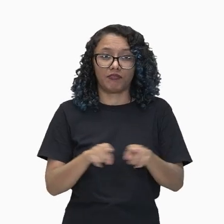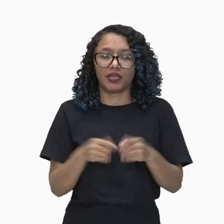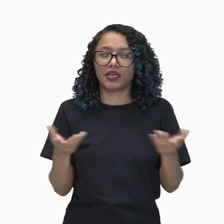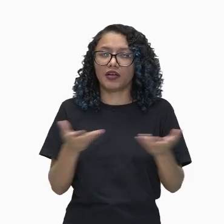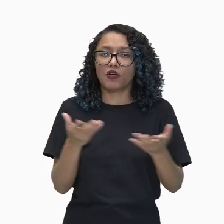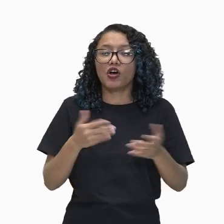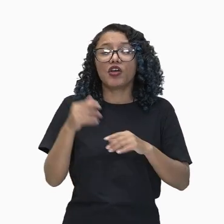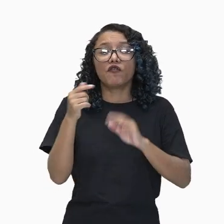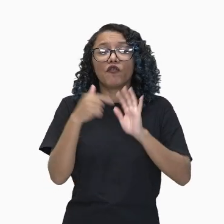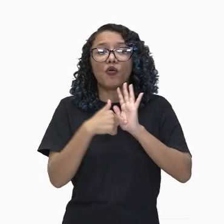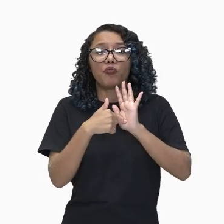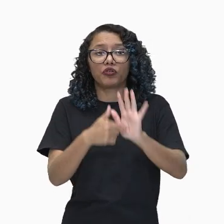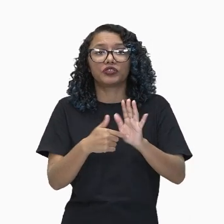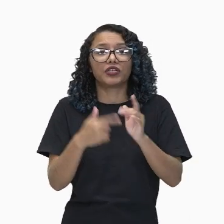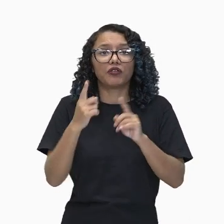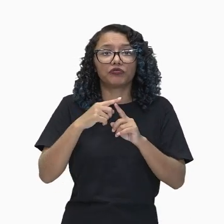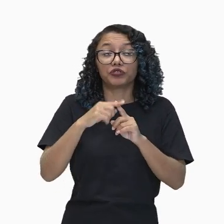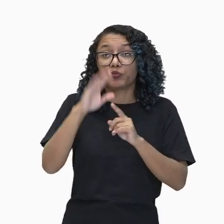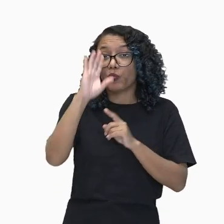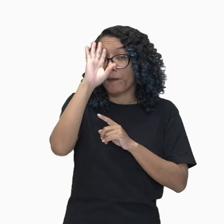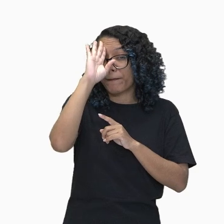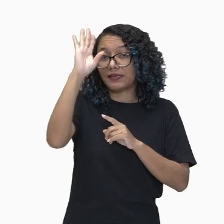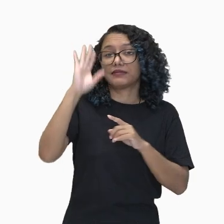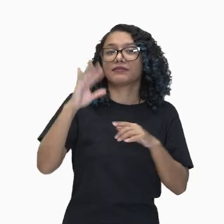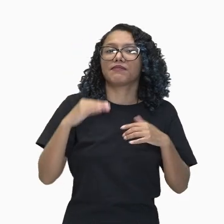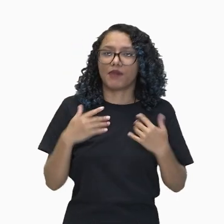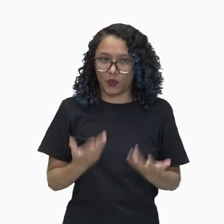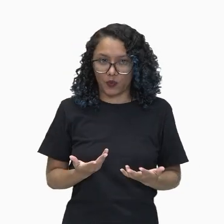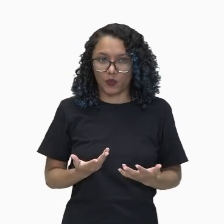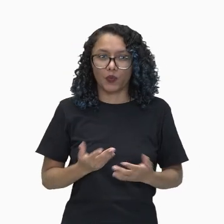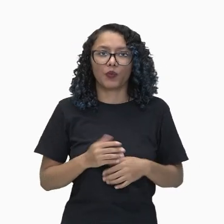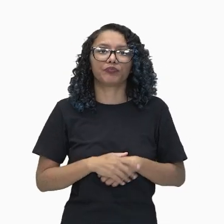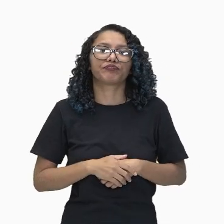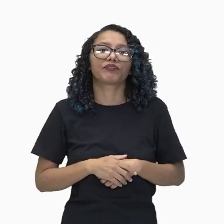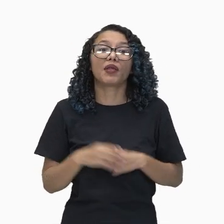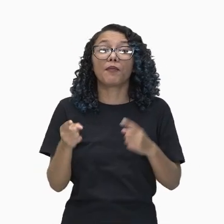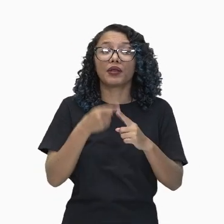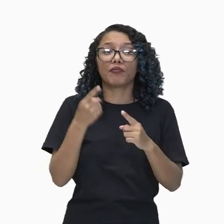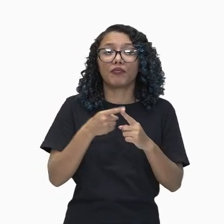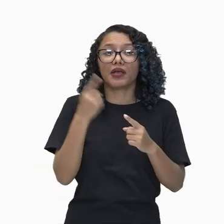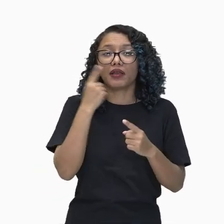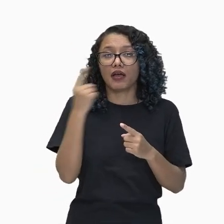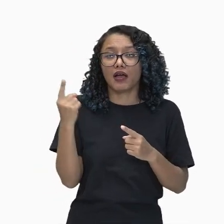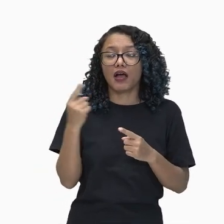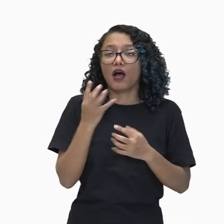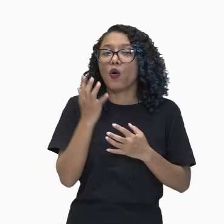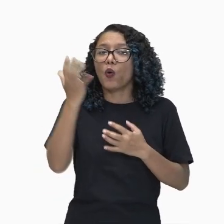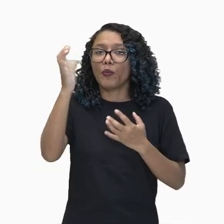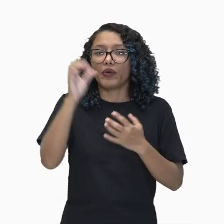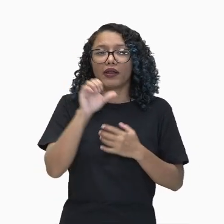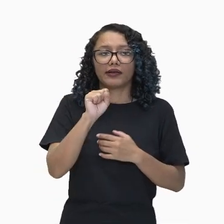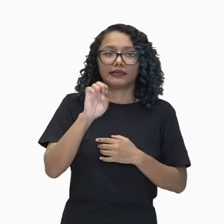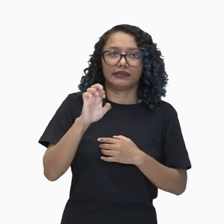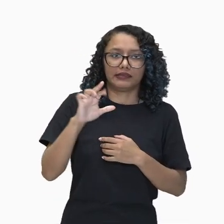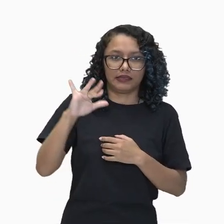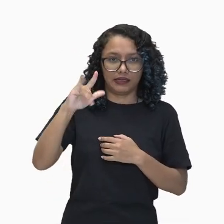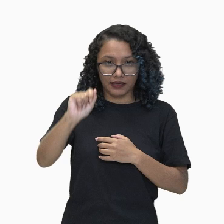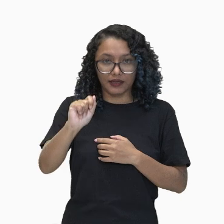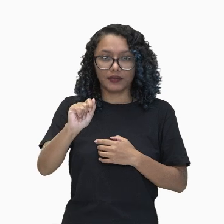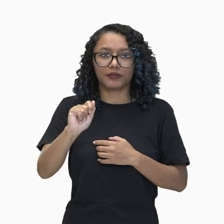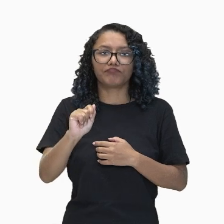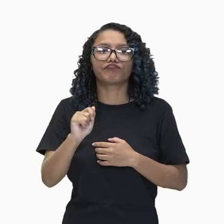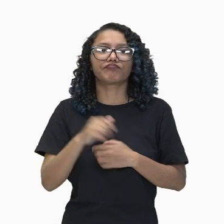principais de ópera. Então, como eu já falei, ópera séria. O que é a ópera séria? É conhecida